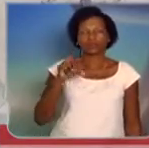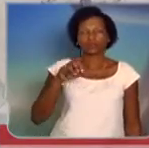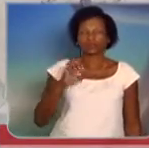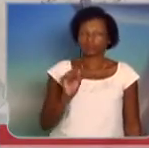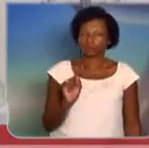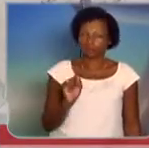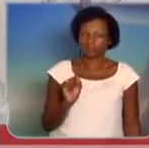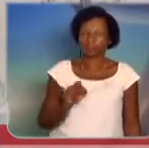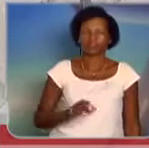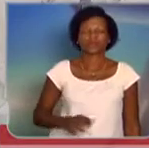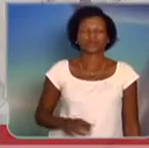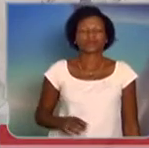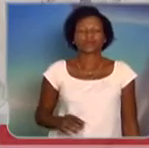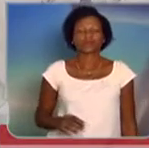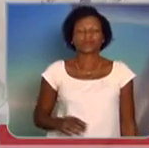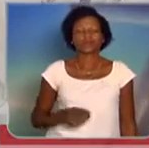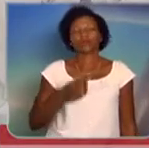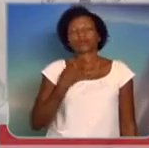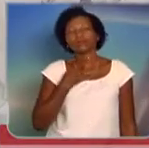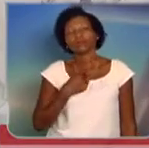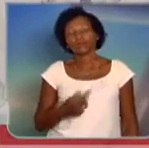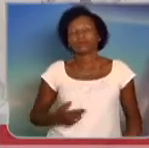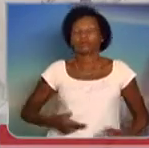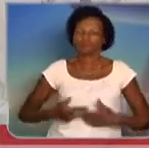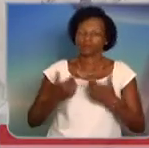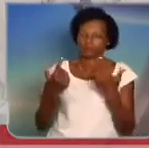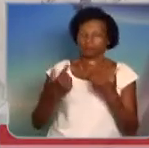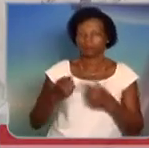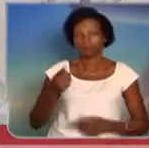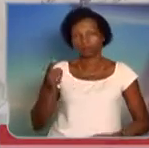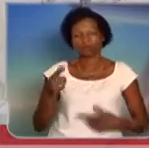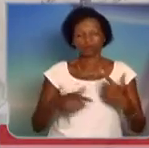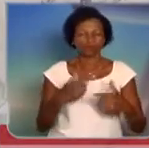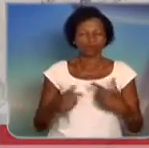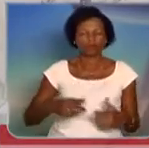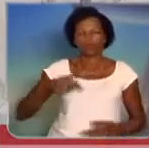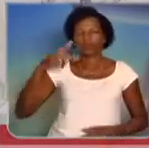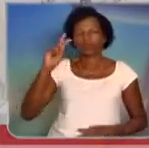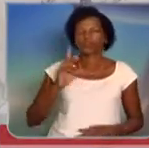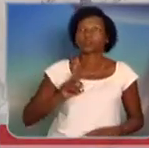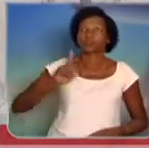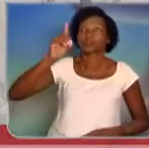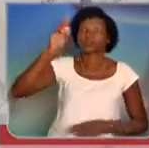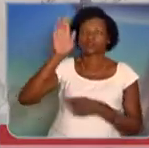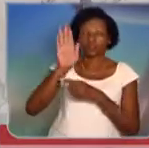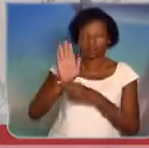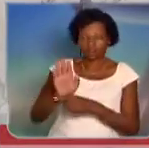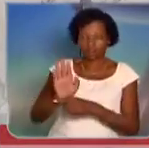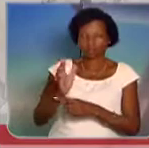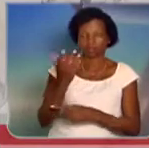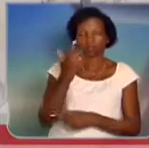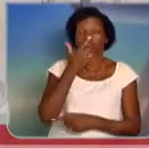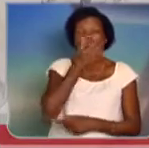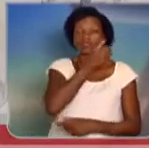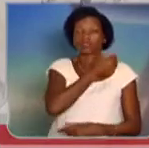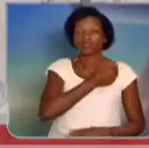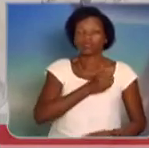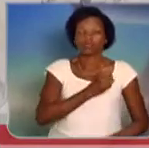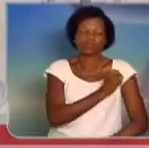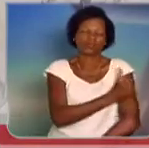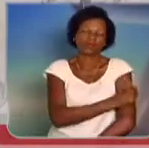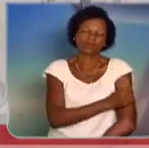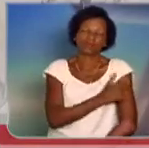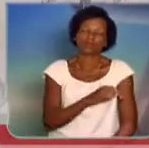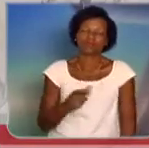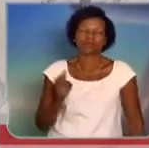de, esse desejo de boa sorte na missão para que Deus o ajude e que ele consiga realmente salvar o estado de Rio de Janeiro, que